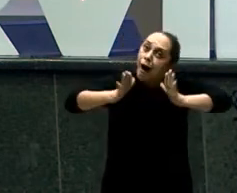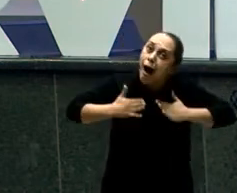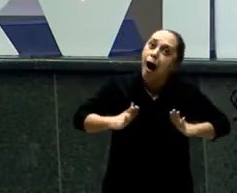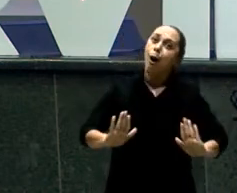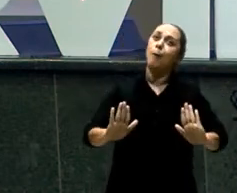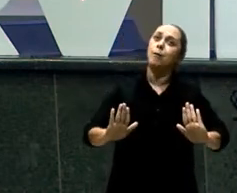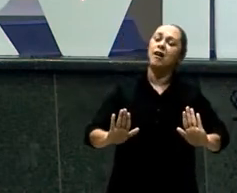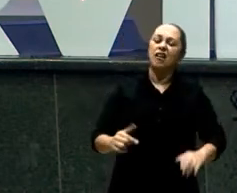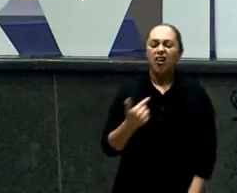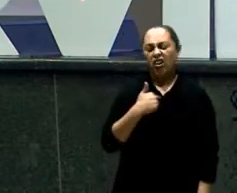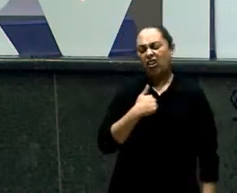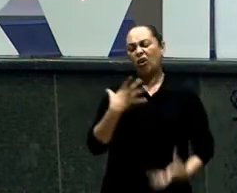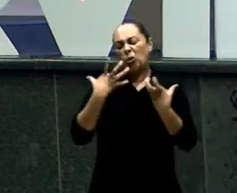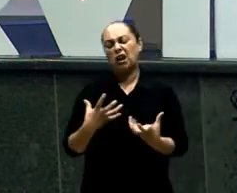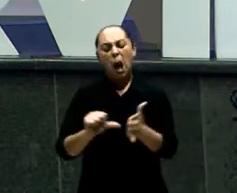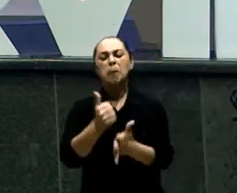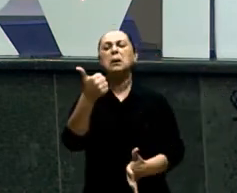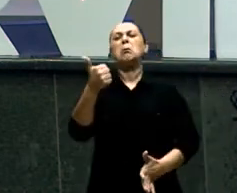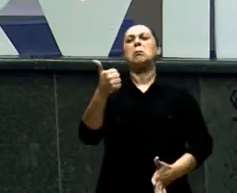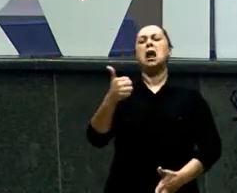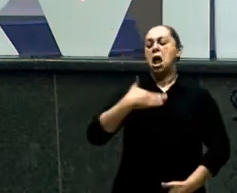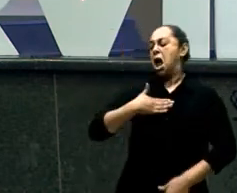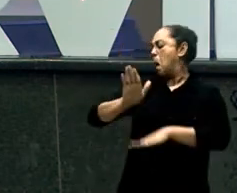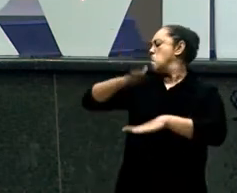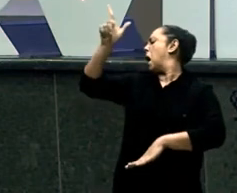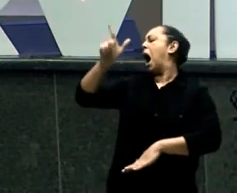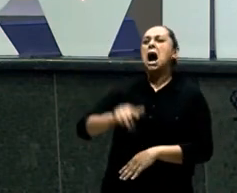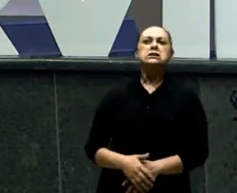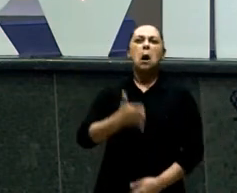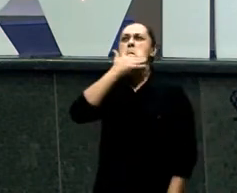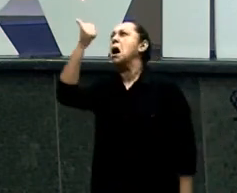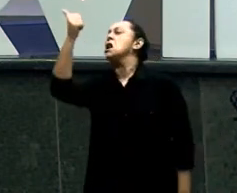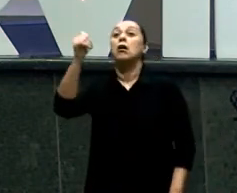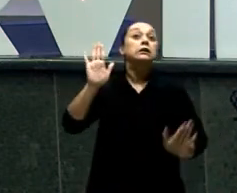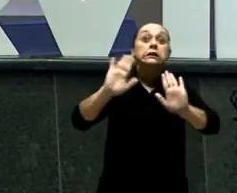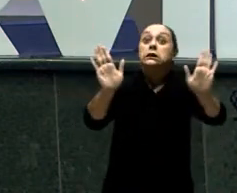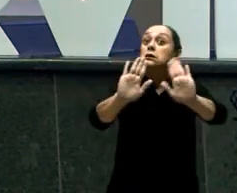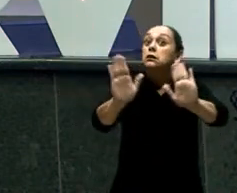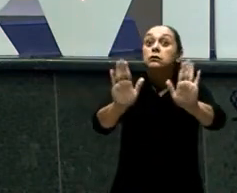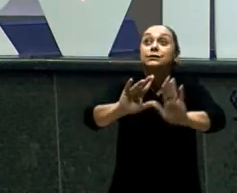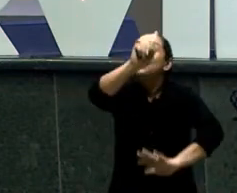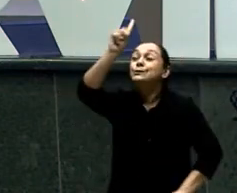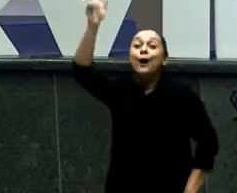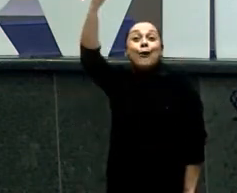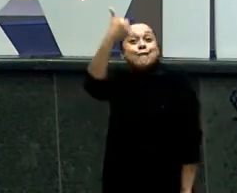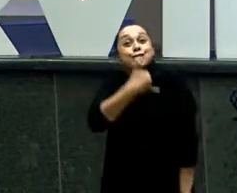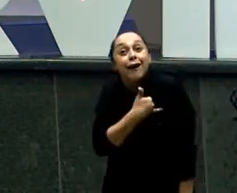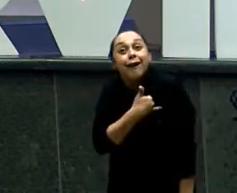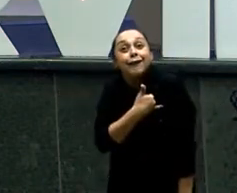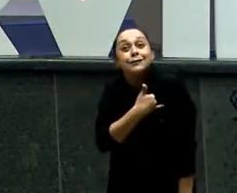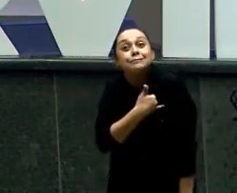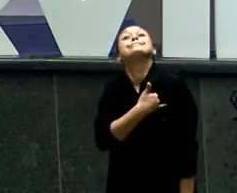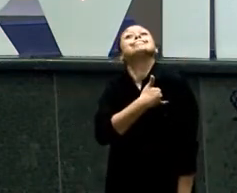Ah Mas eu quero Chegar para você Você já é E quantas pessoas Vivem traumas